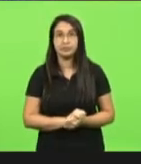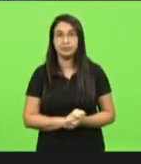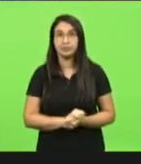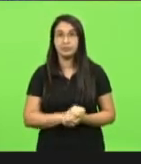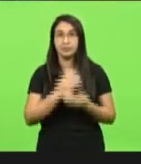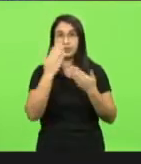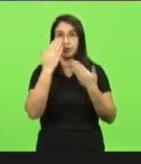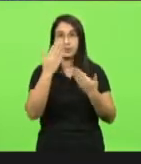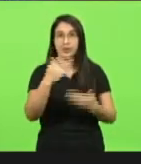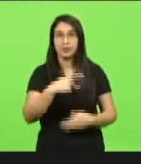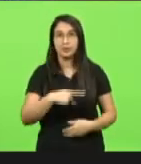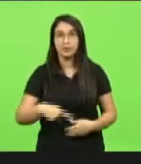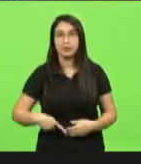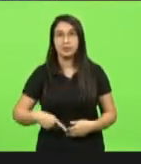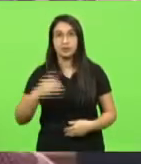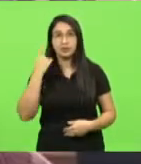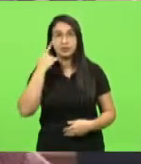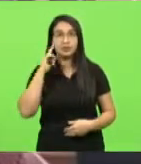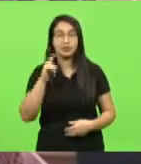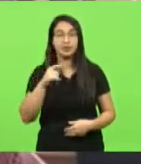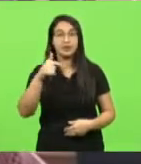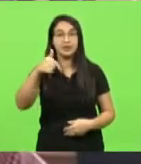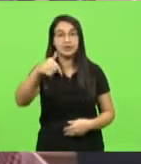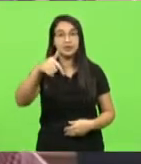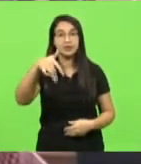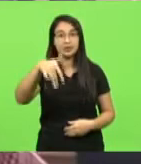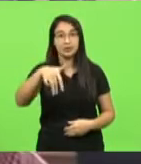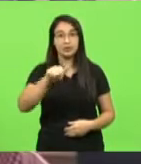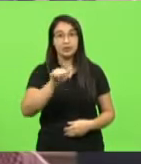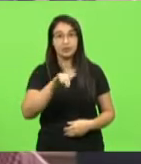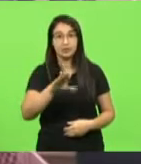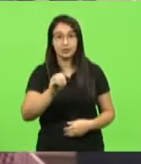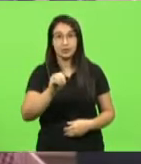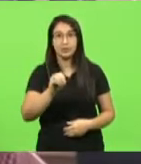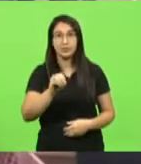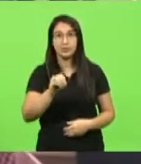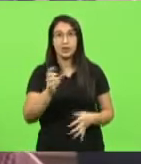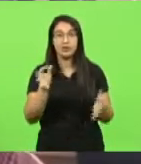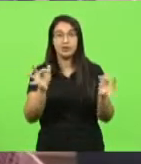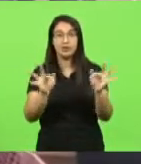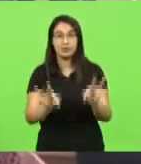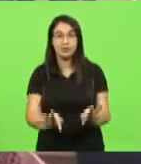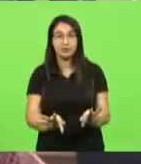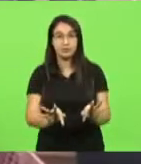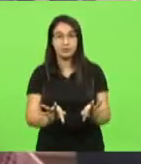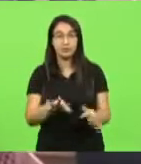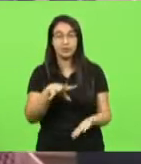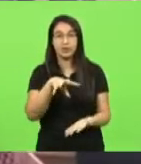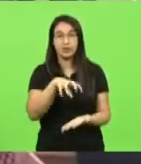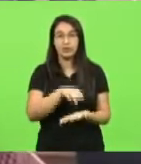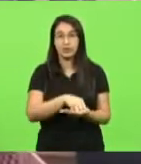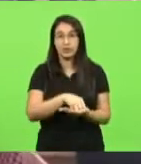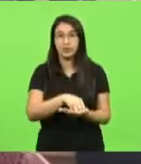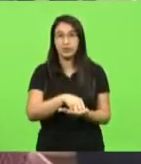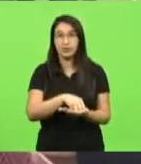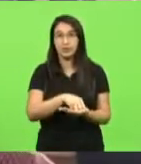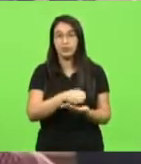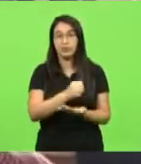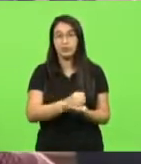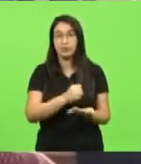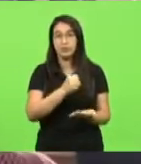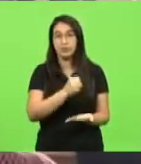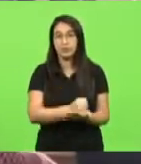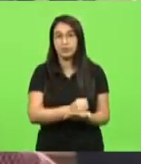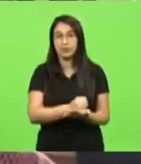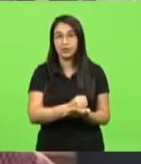senhor presidente. No dia 7 de maio, vai finalizar o contrato dos serviços de